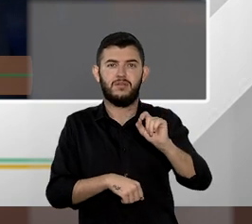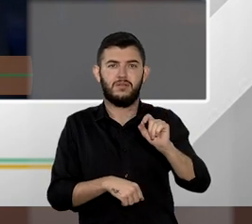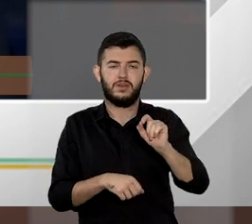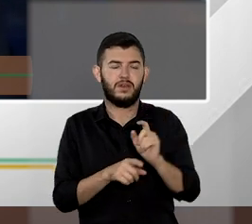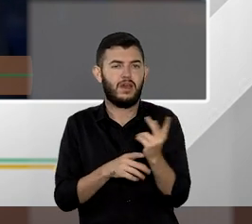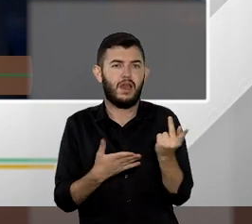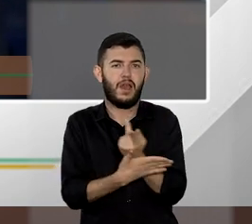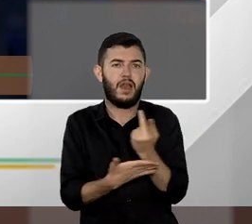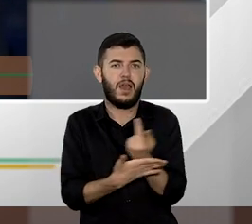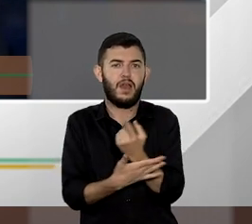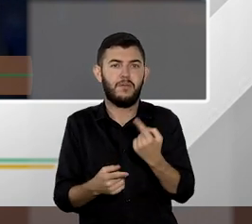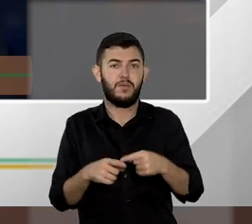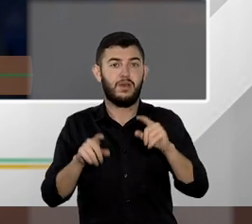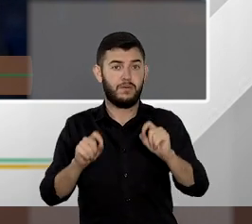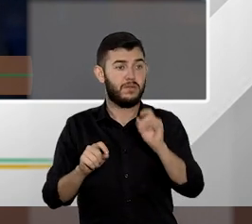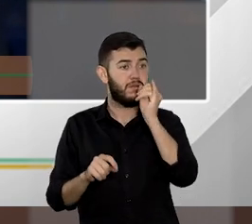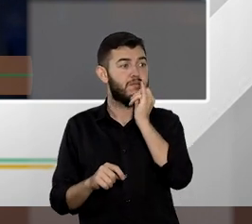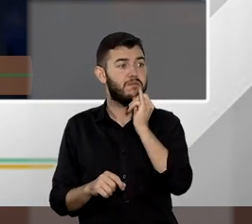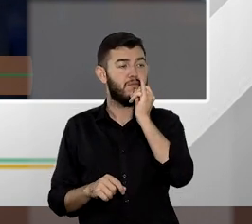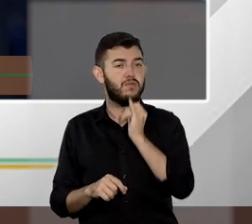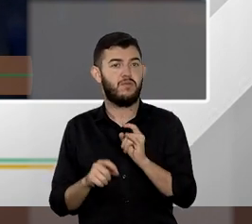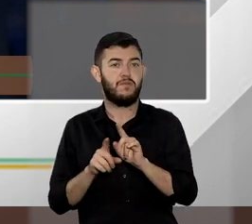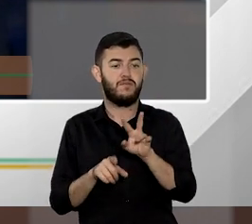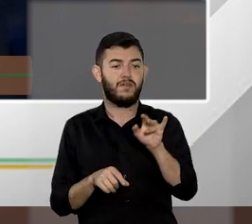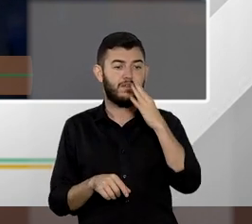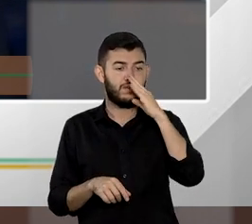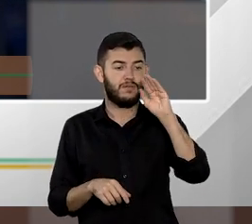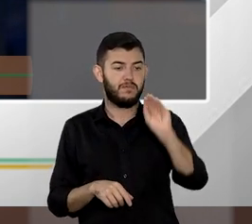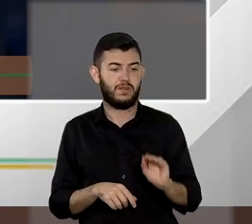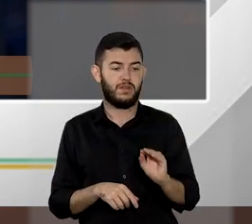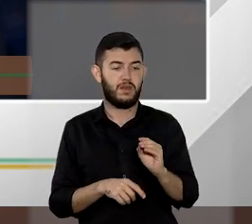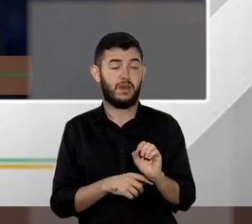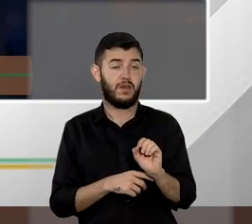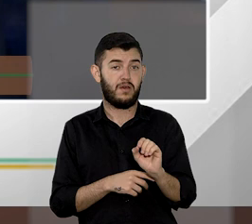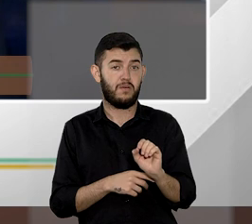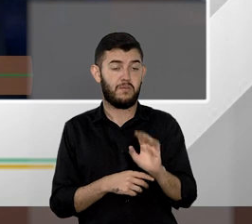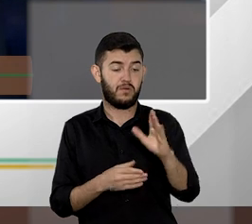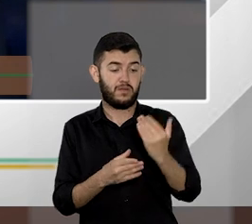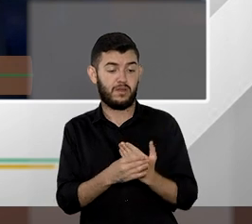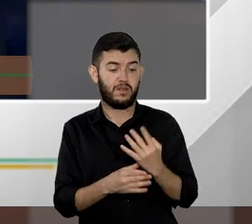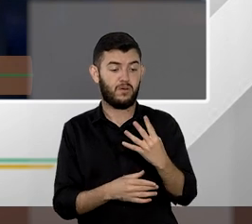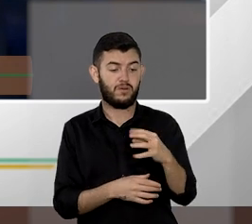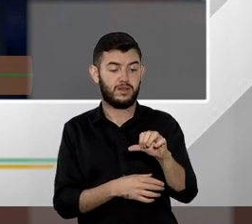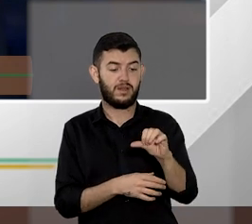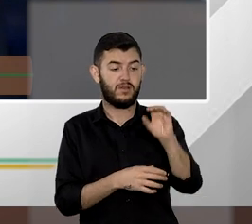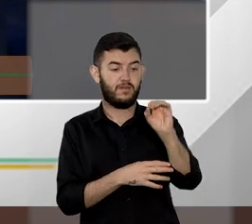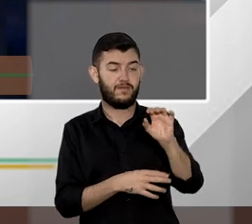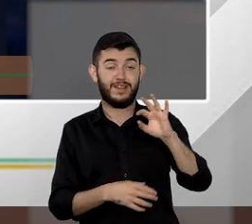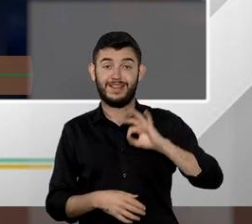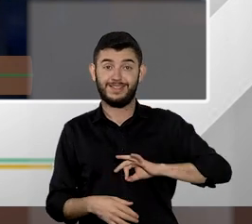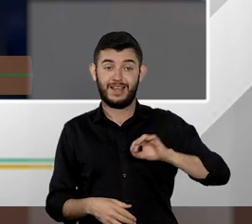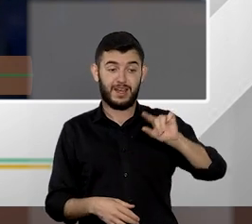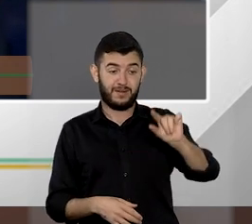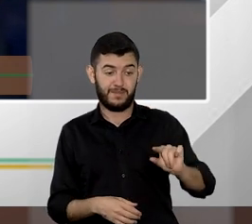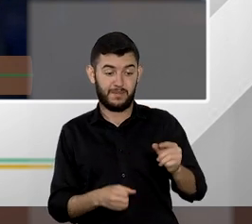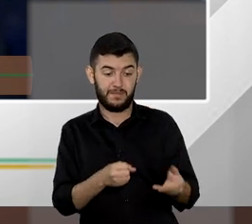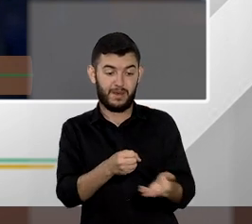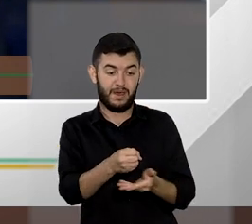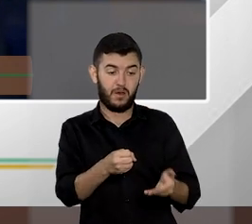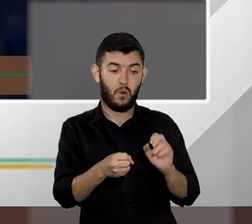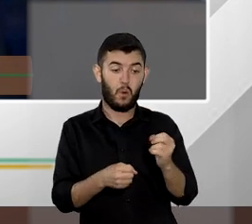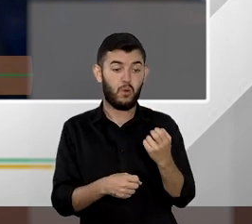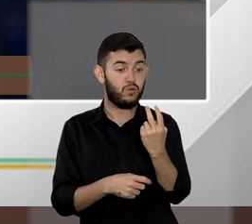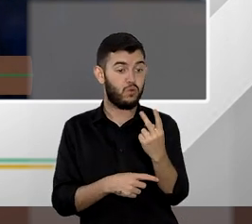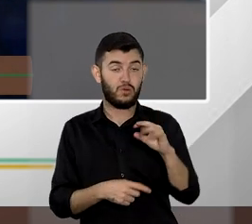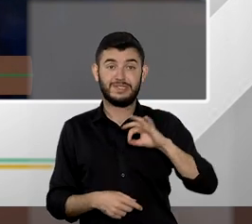490 salários mínimos ou de 2 salários mínimos e assim por diante. Mas eu concordo em absoluto com o professor